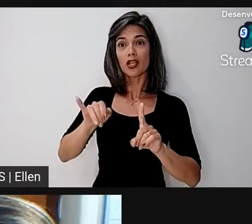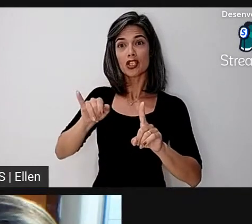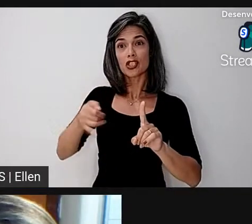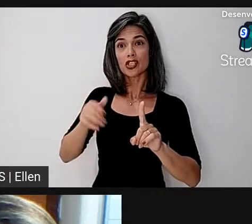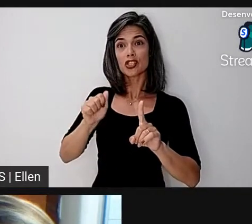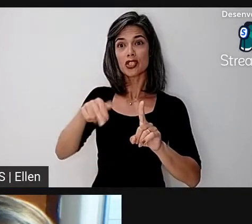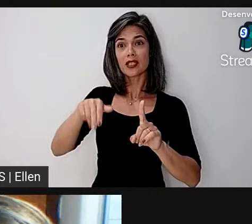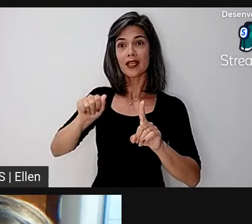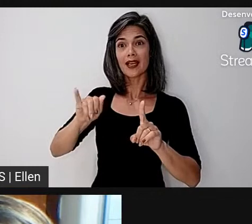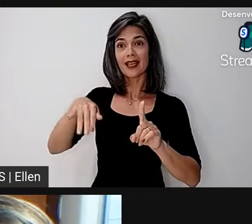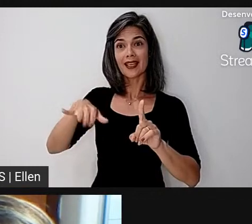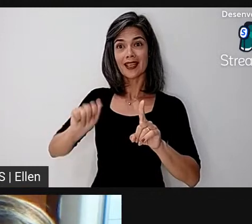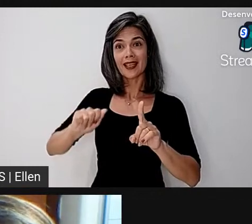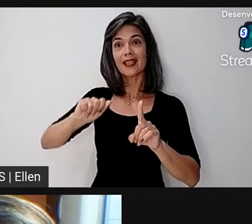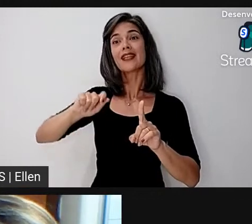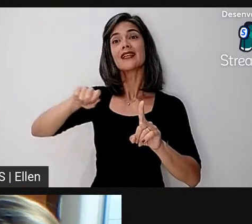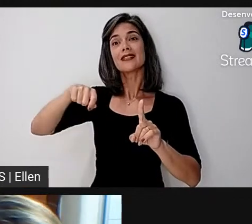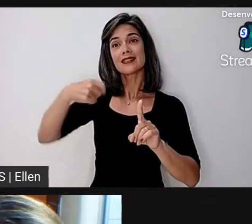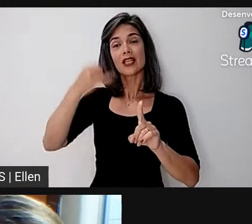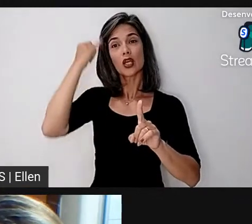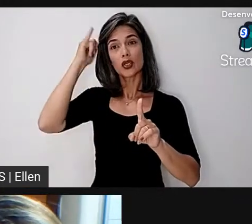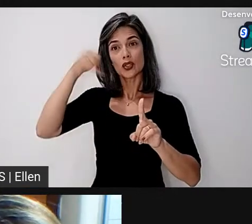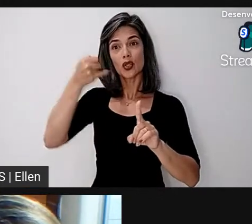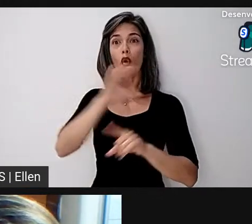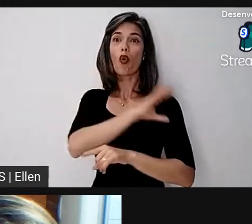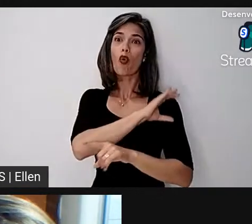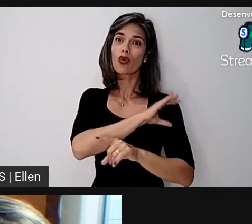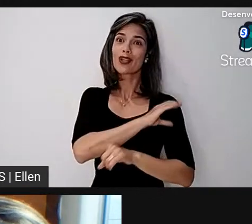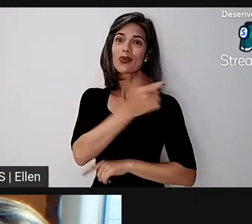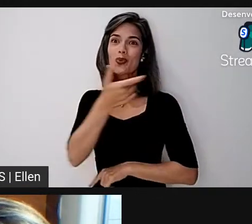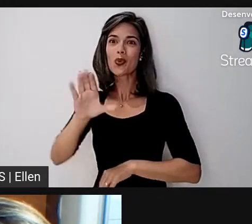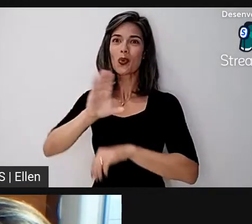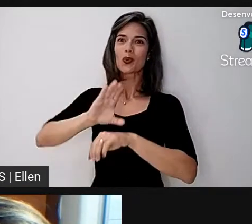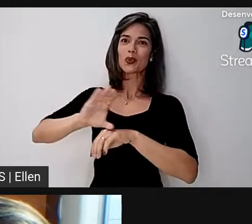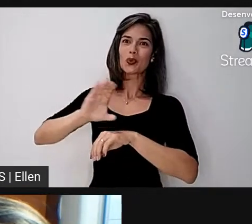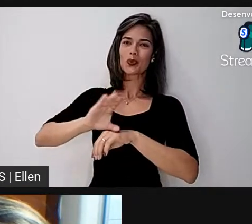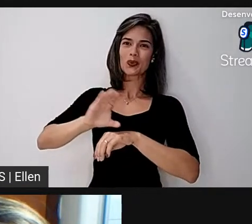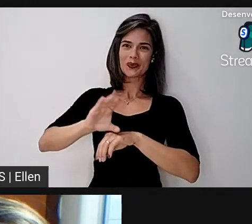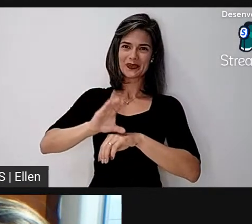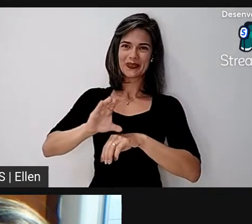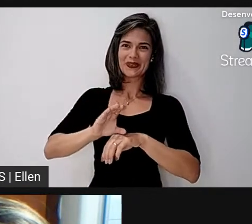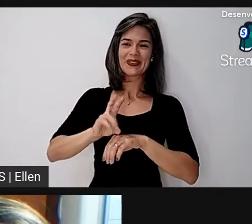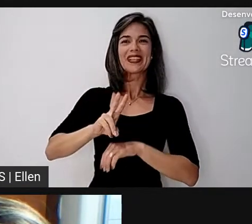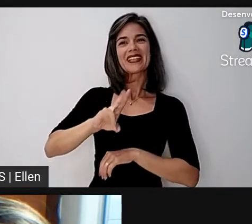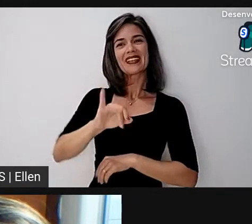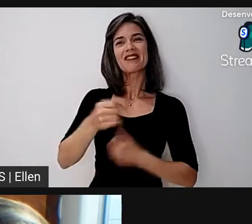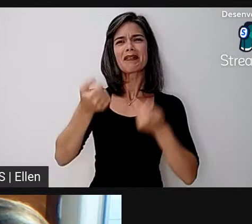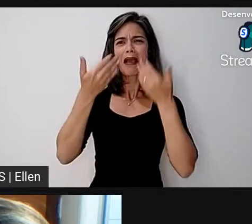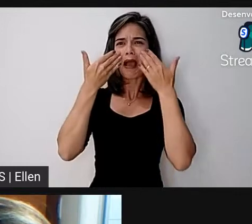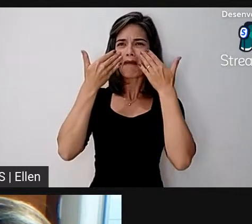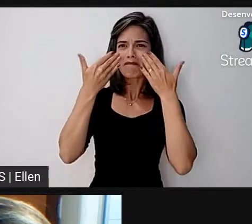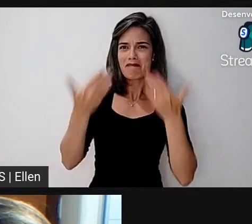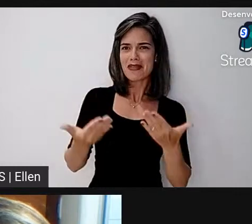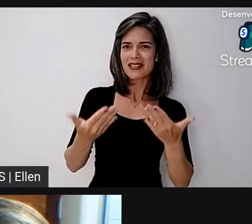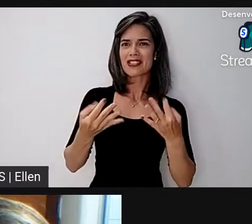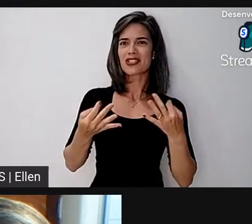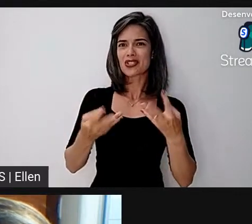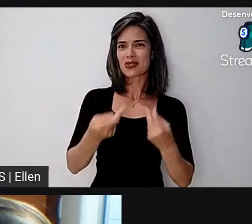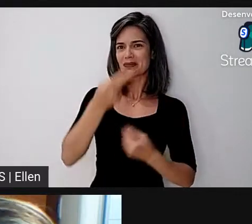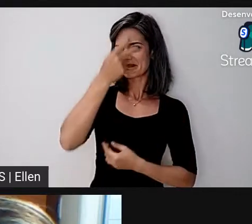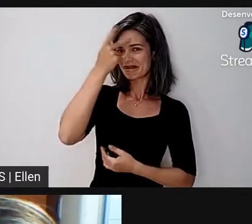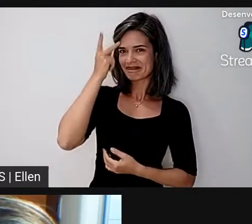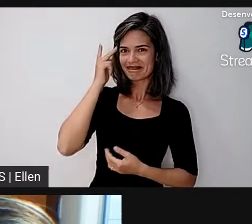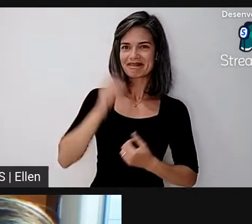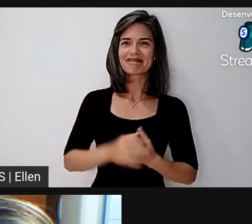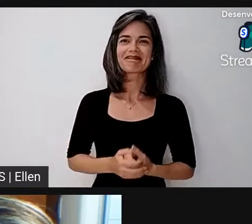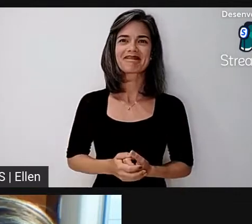a nossa coordenadora do outro curso, que fará, então, as devidas apresentações. Sejam todos